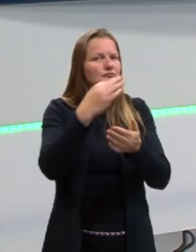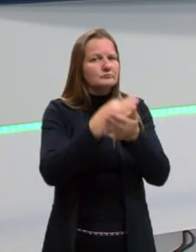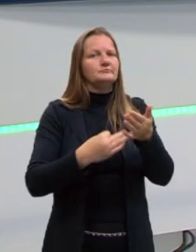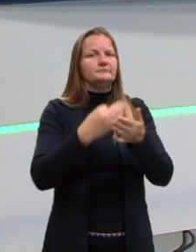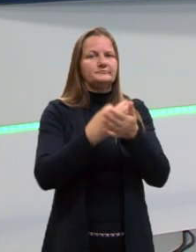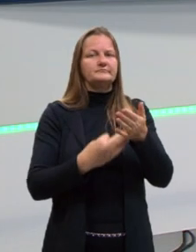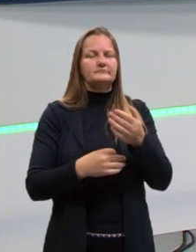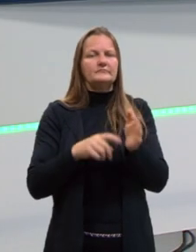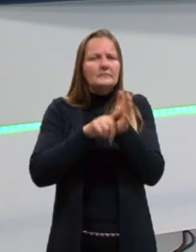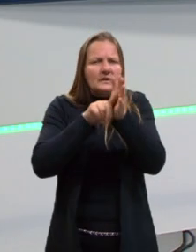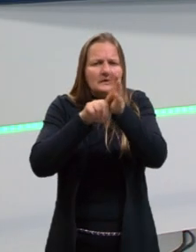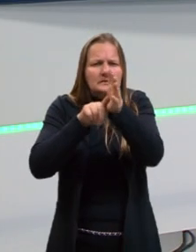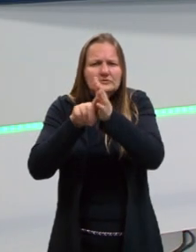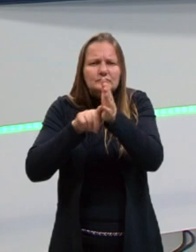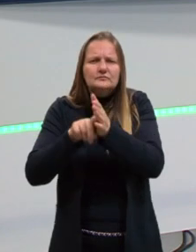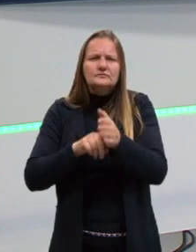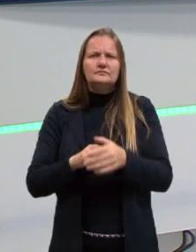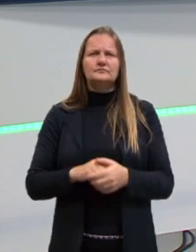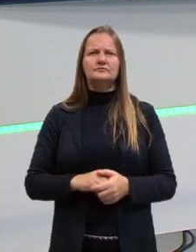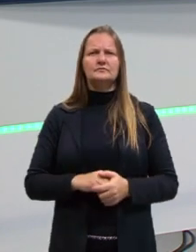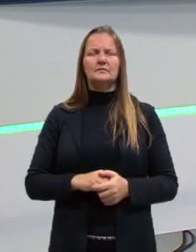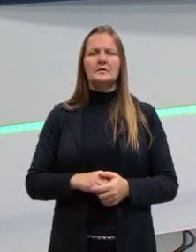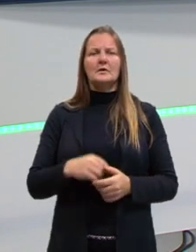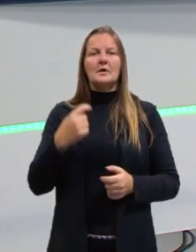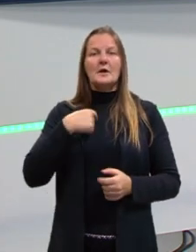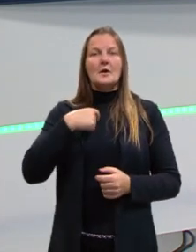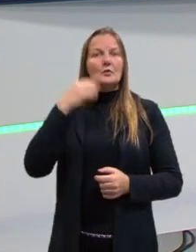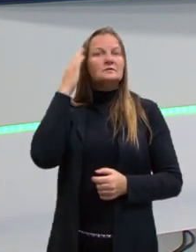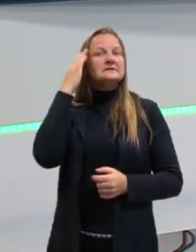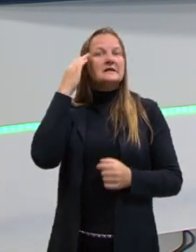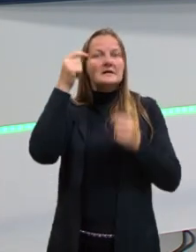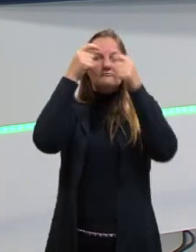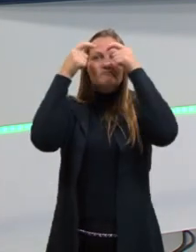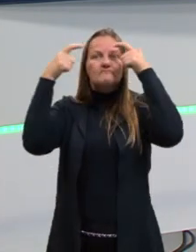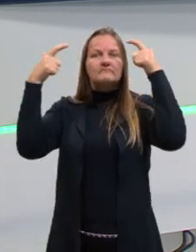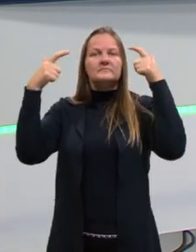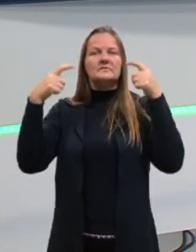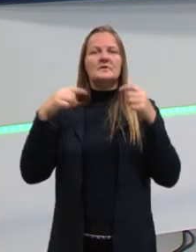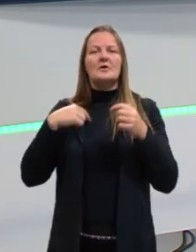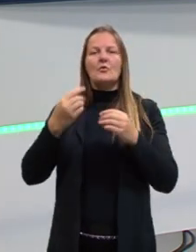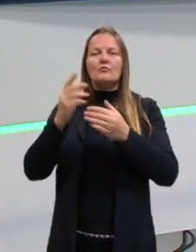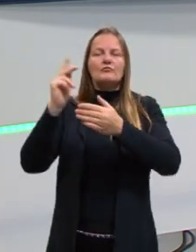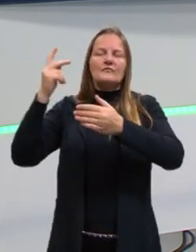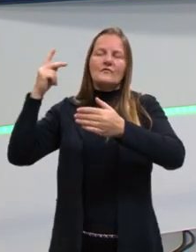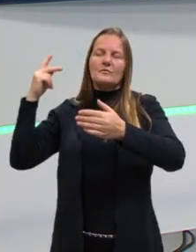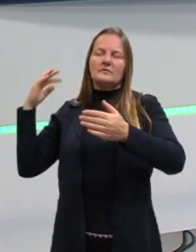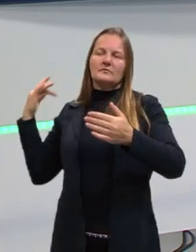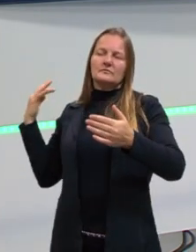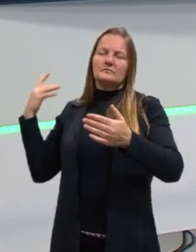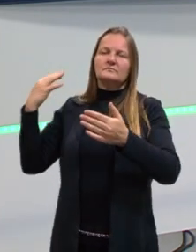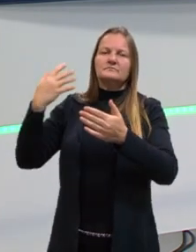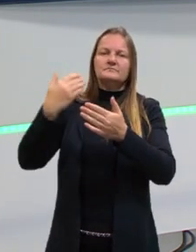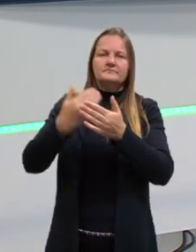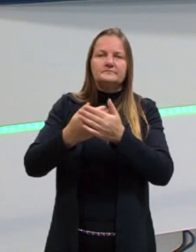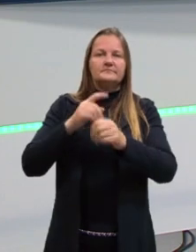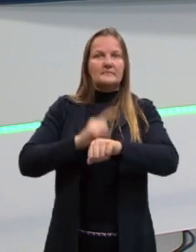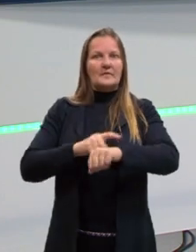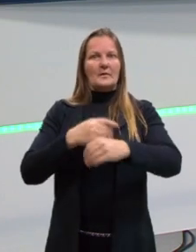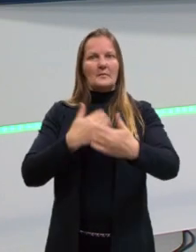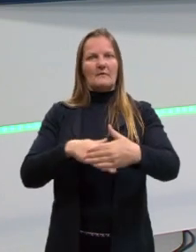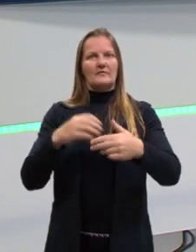tenho consulta ao meu conhecimento, a minha bagagem de informações na hora da prova do Enem.